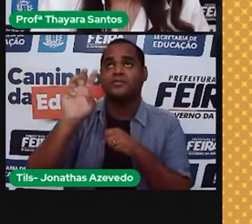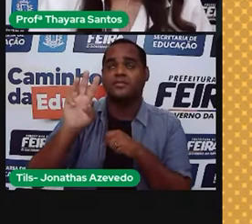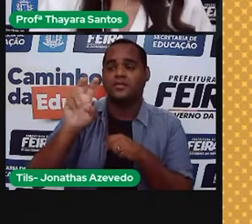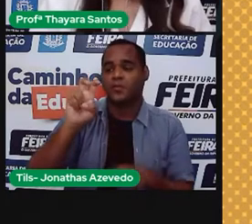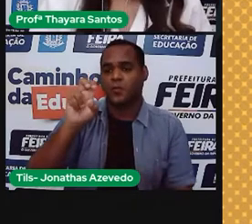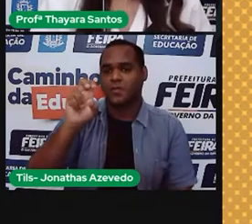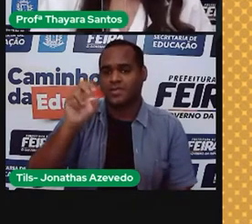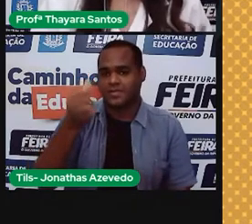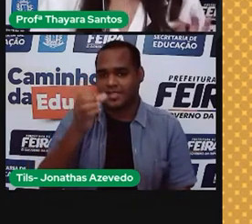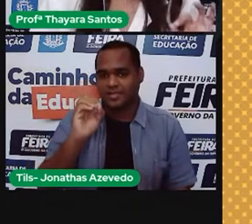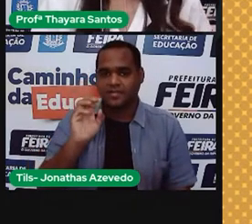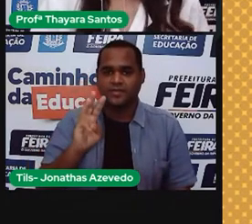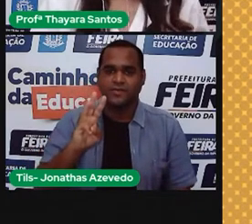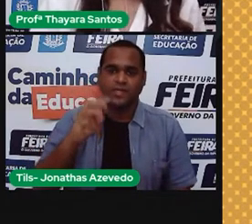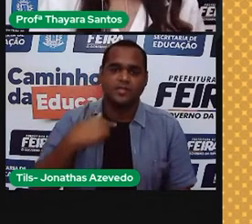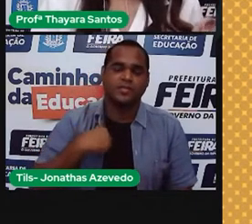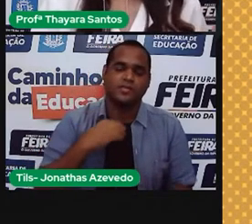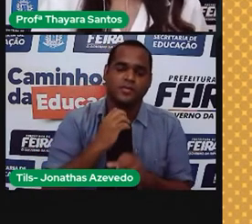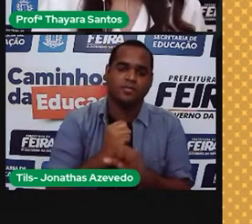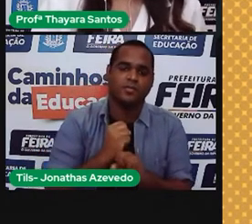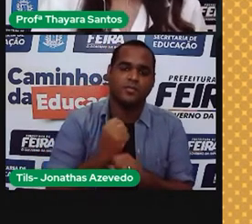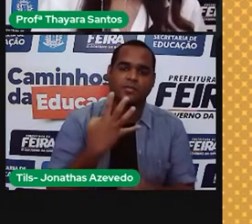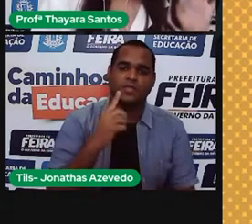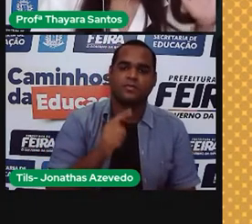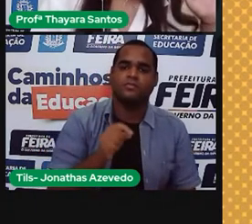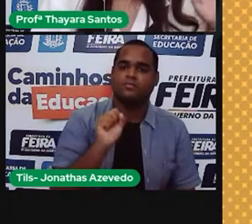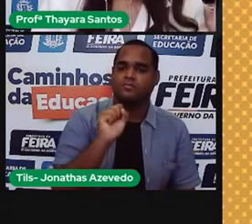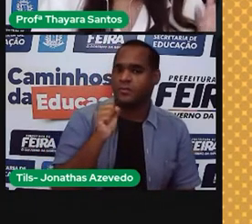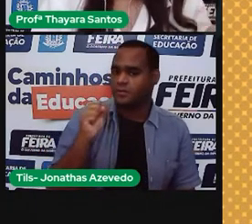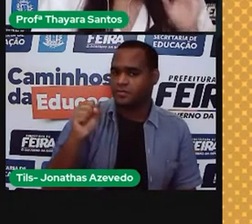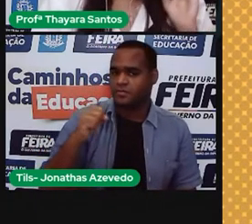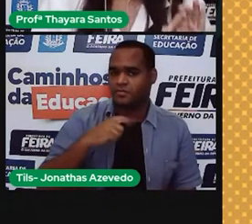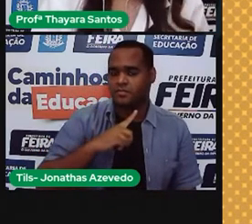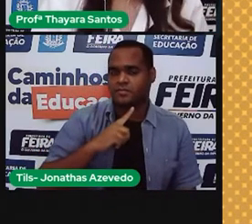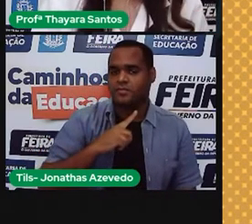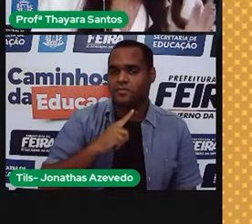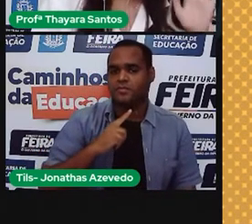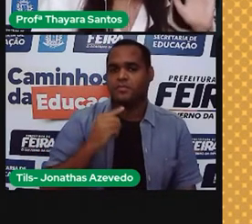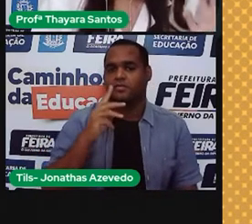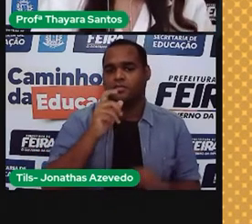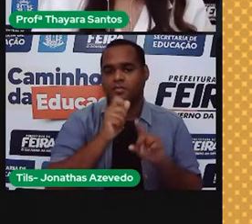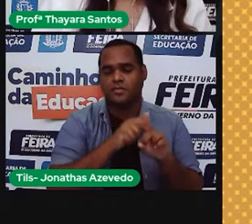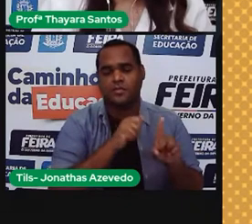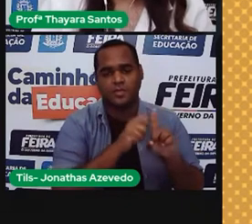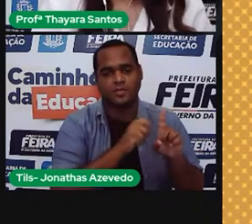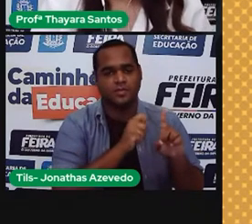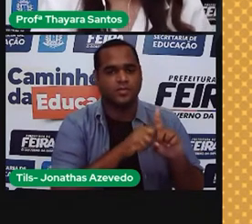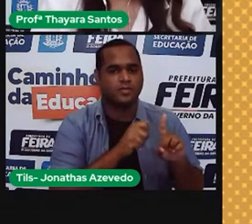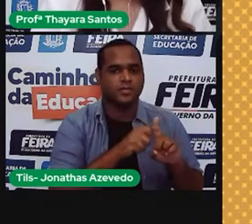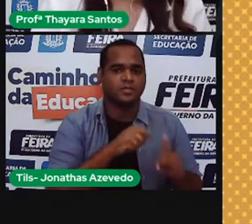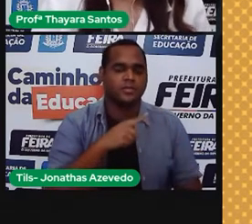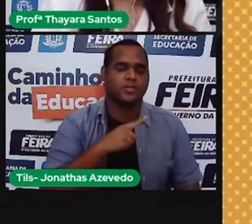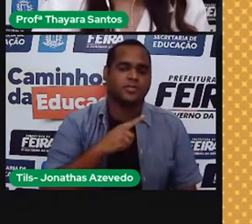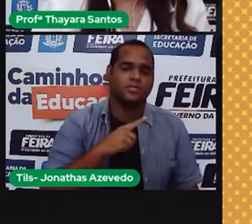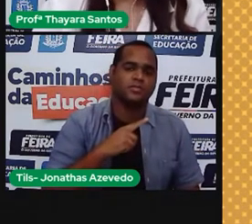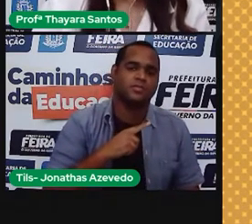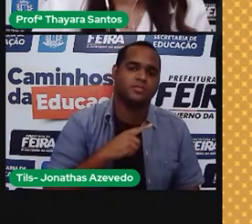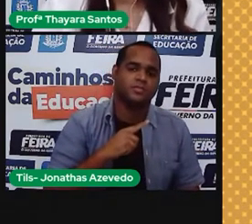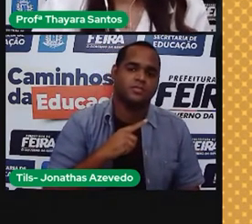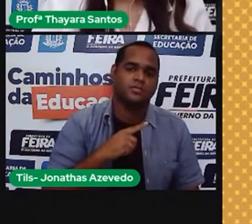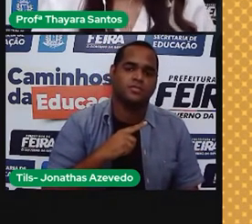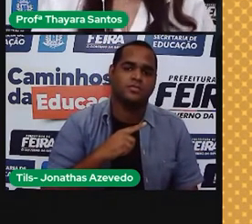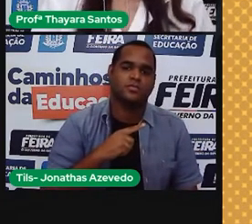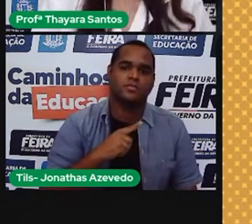watts, eu vou gastar 4,88 na minha conta. Então, todo mês, 4,88, se eu manter, se eu mantiver esse